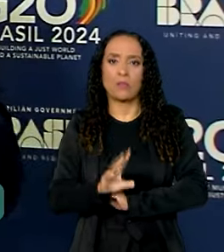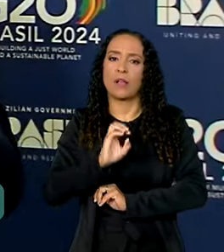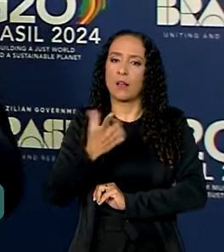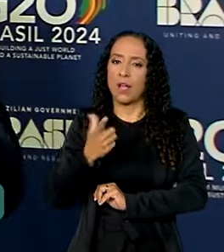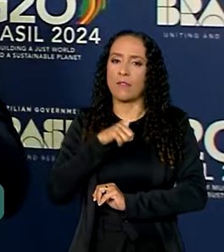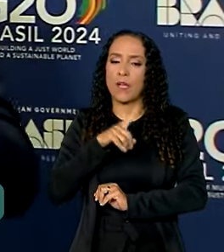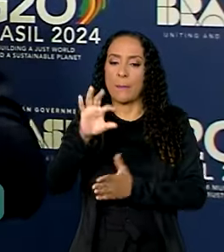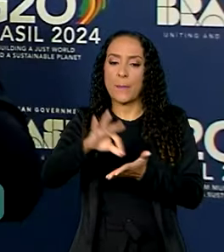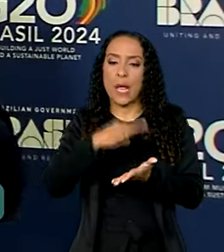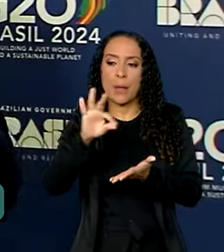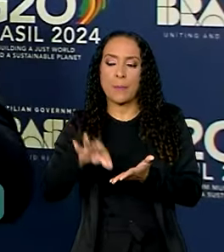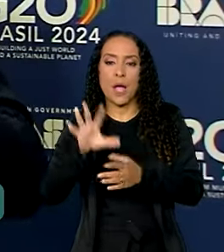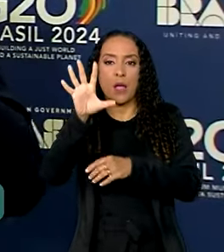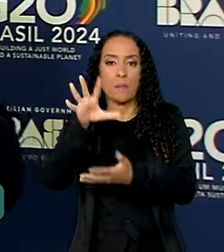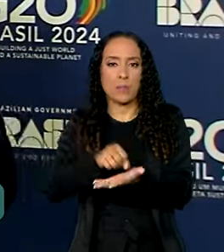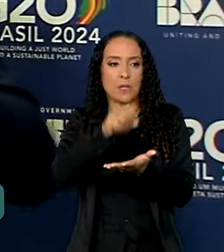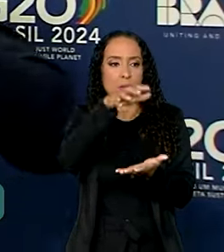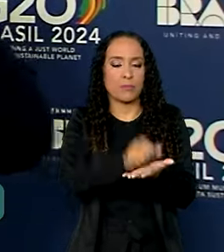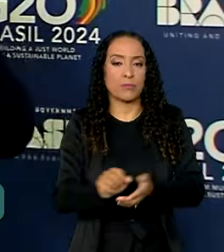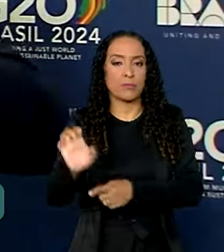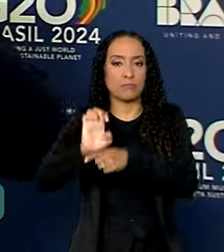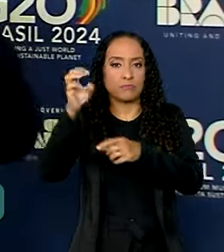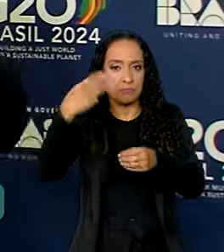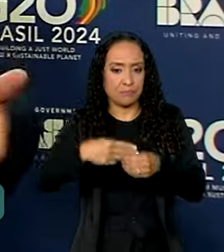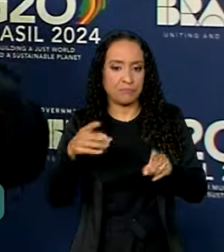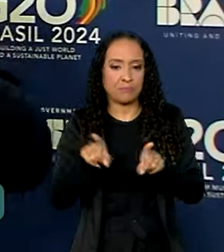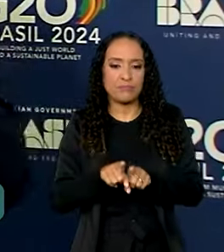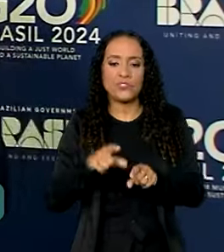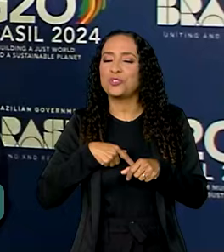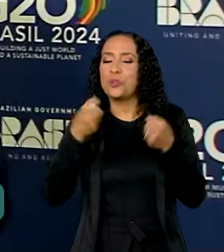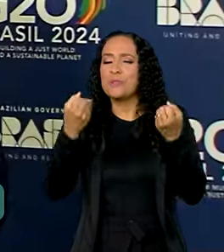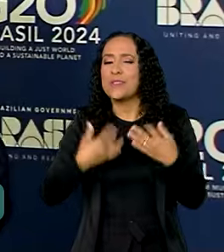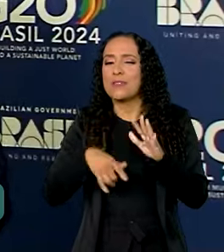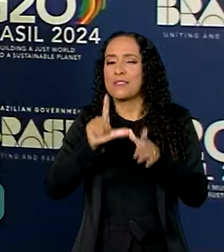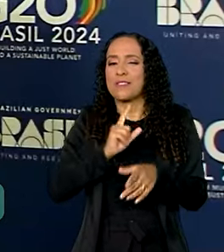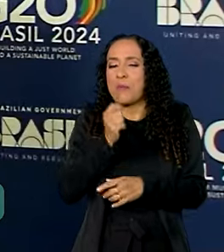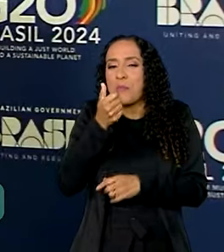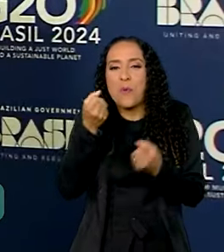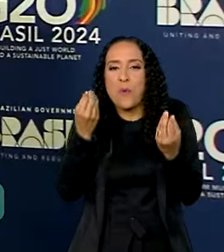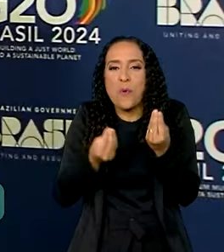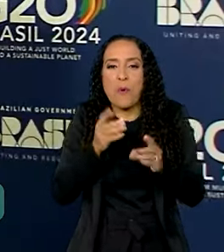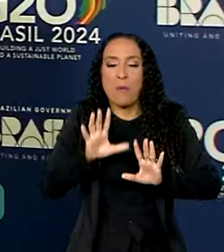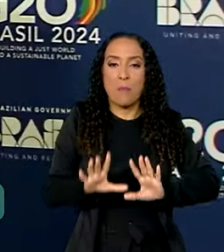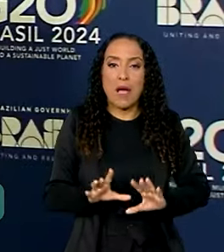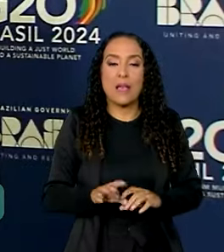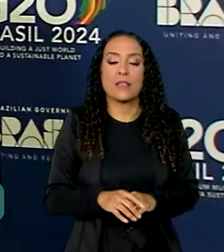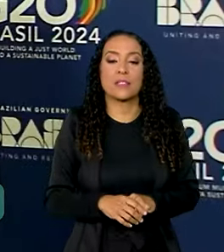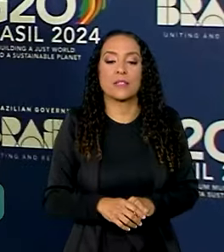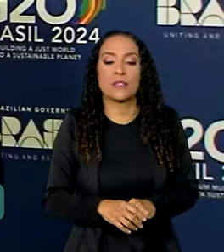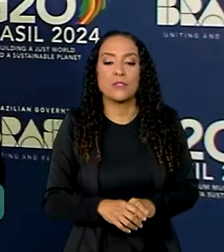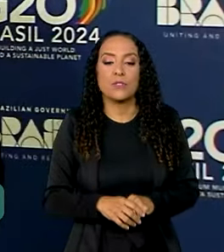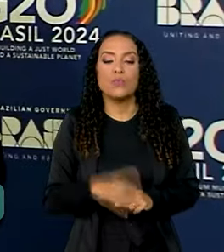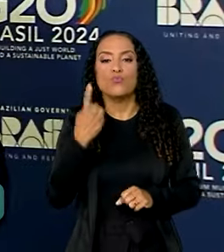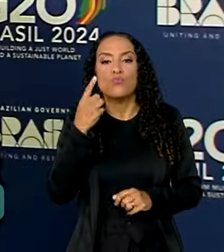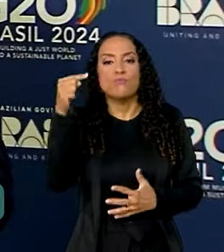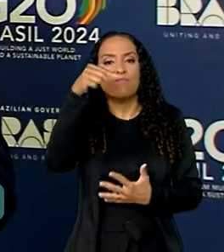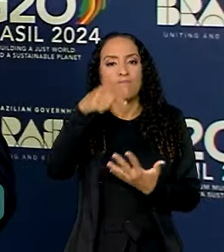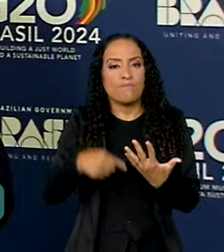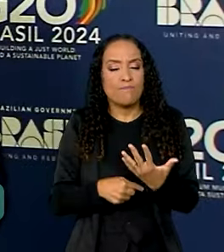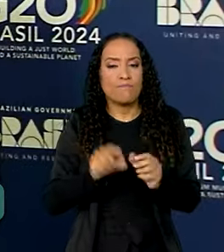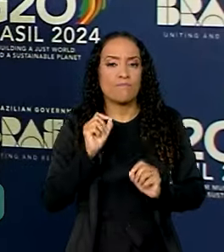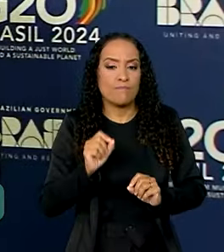ser por adesão das redes, tanto municipais como estados. Estou adiantando aqui como é que vai ser, mas, em primeira mão, mas um dos pontos,